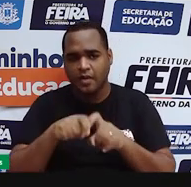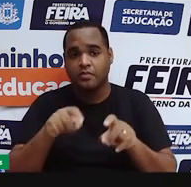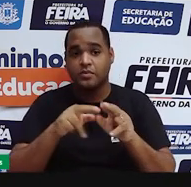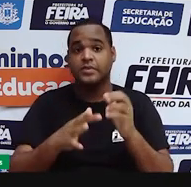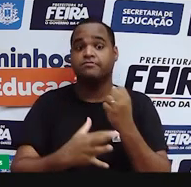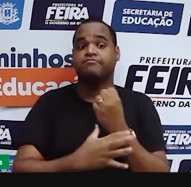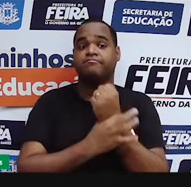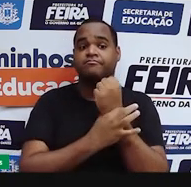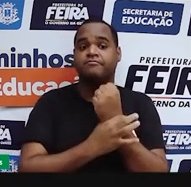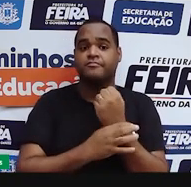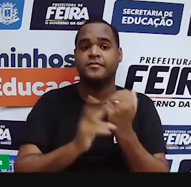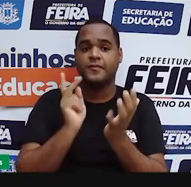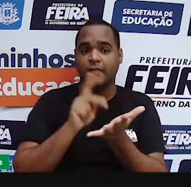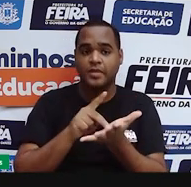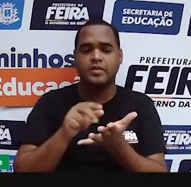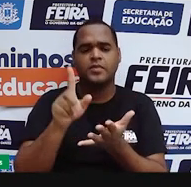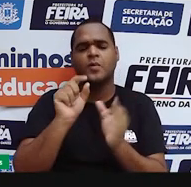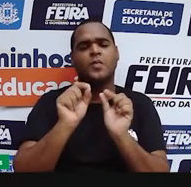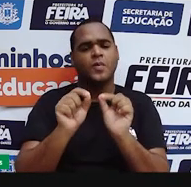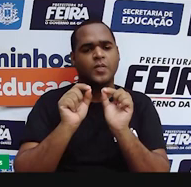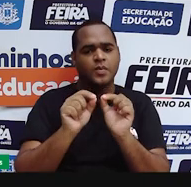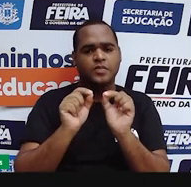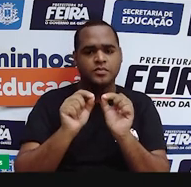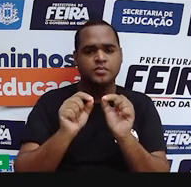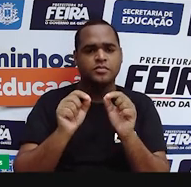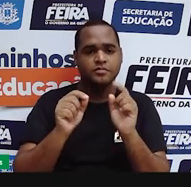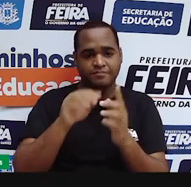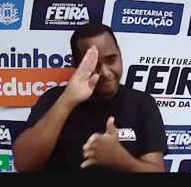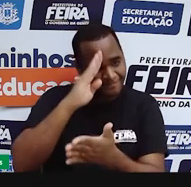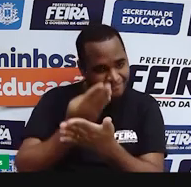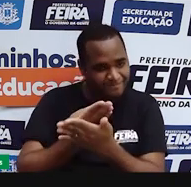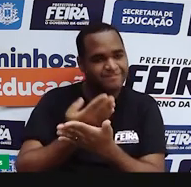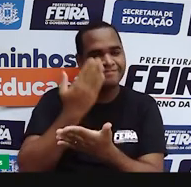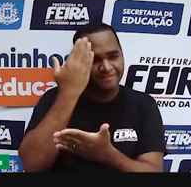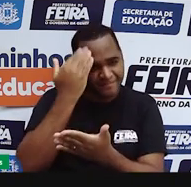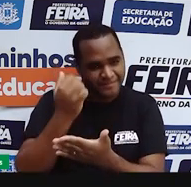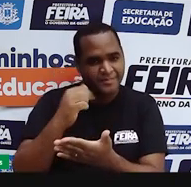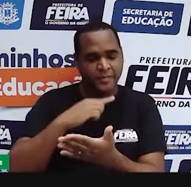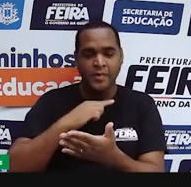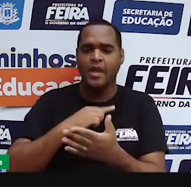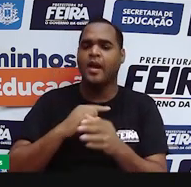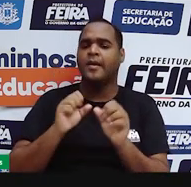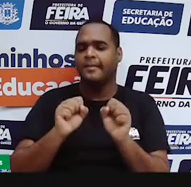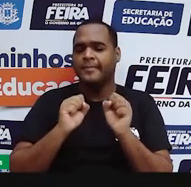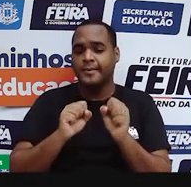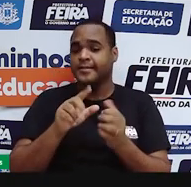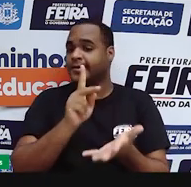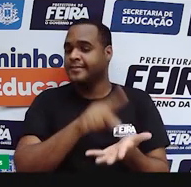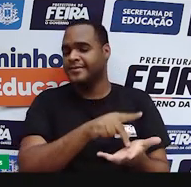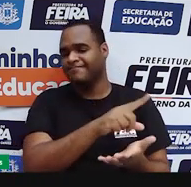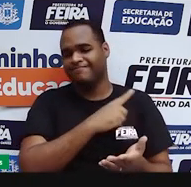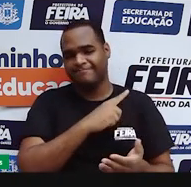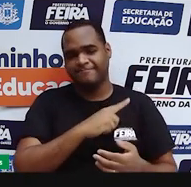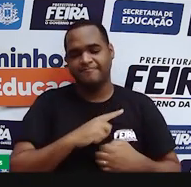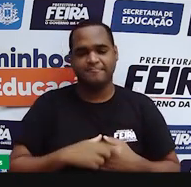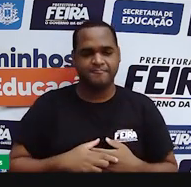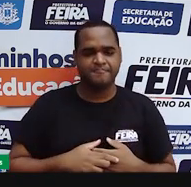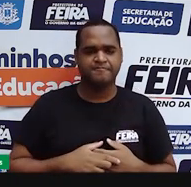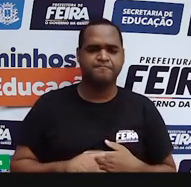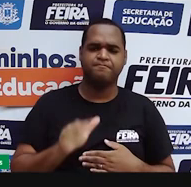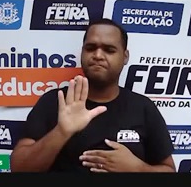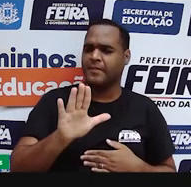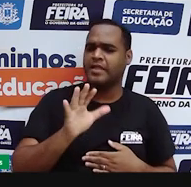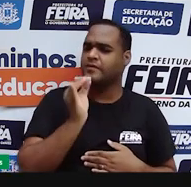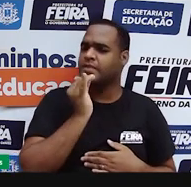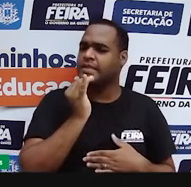Então, a gente tem ali o mínimo de confiança de que, de fato, pode ser que aquilo seja verdadeiro. Mas, se você joga uma informação e não